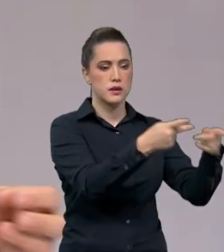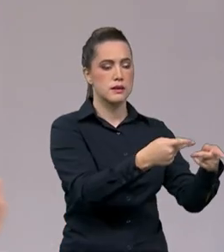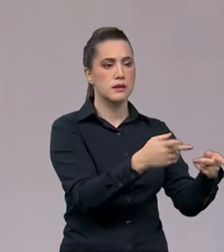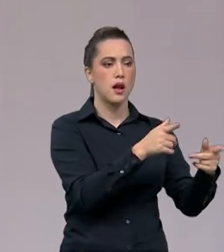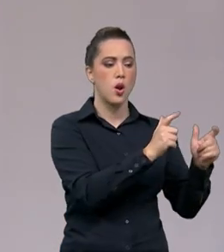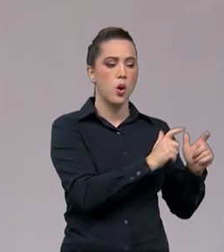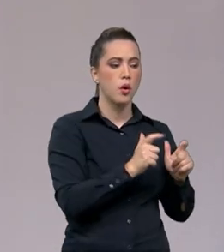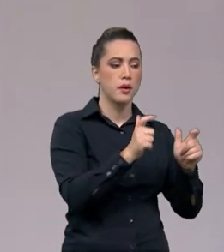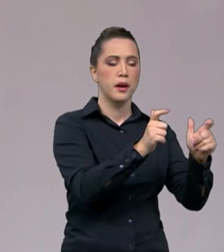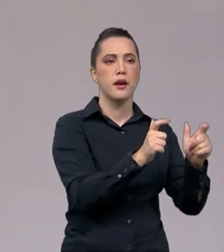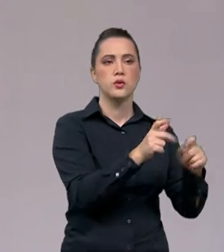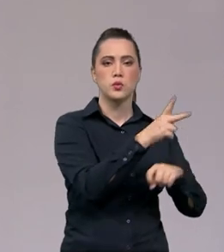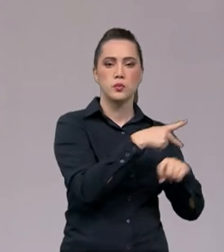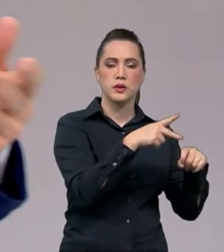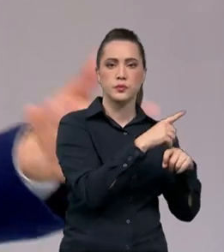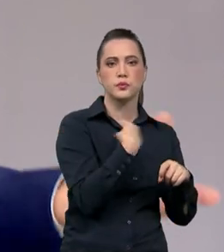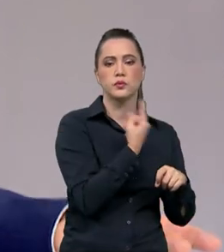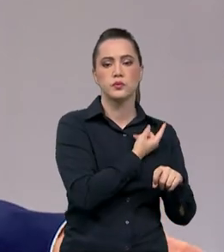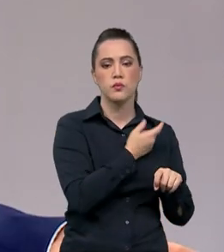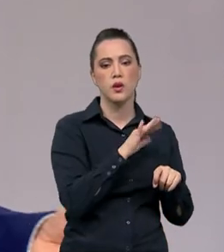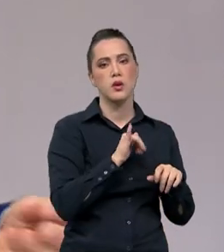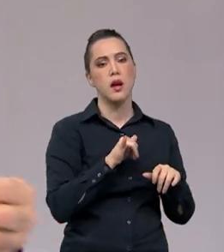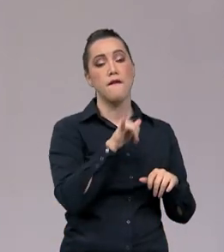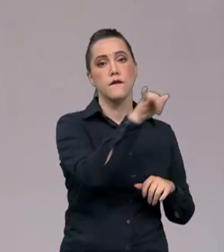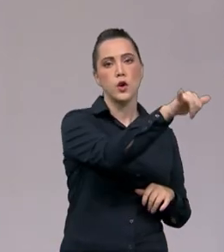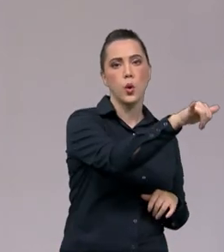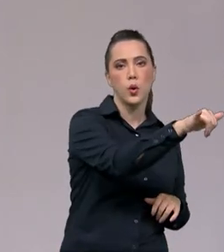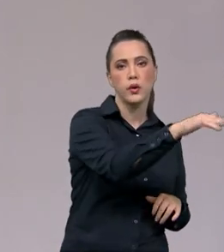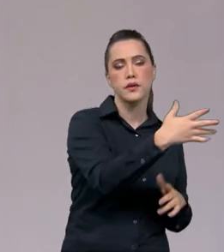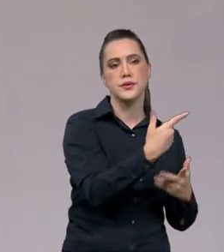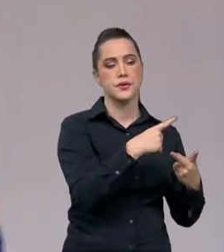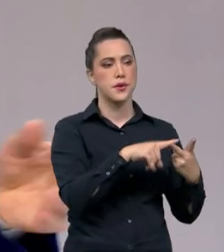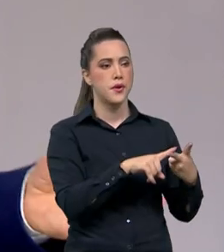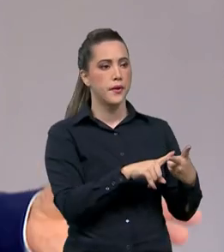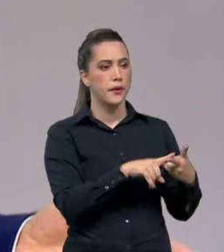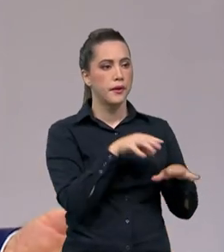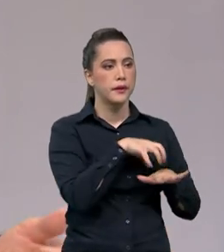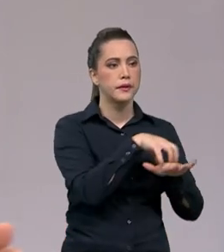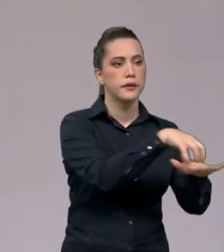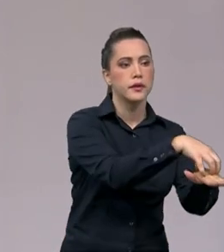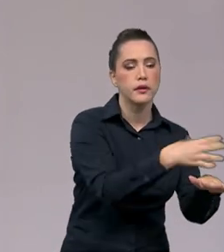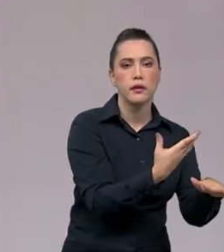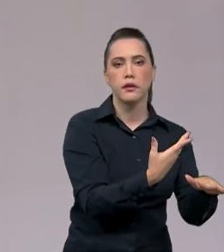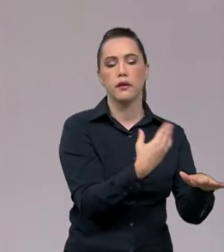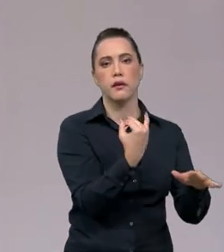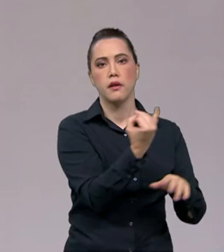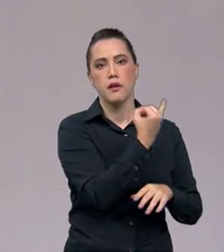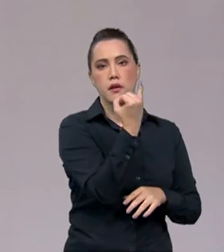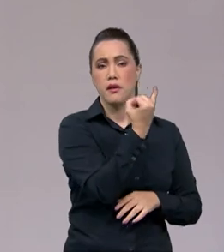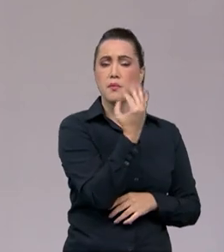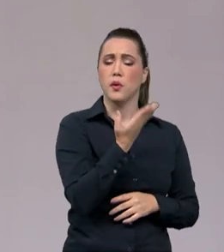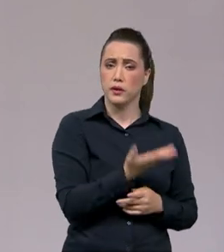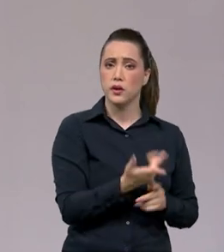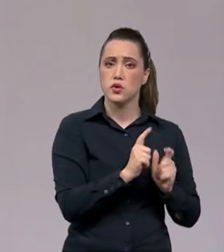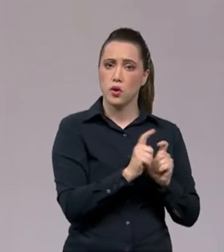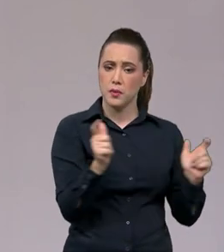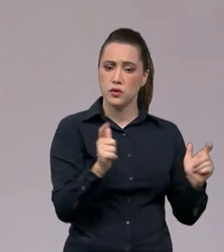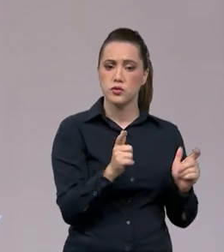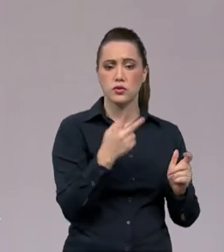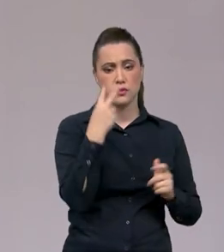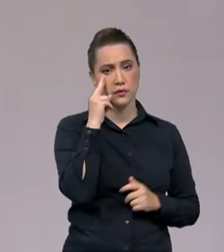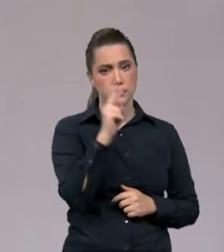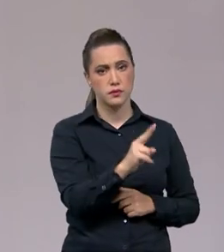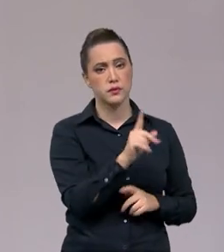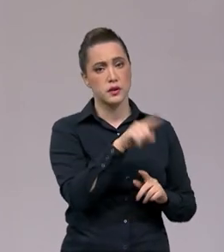tão grande como esse, a nossa malha aérea, por exemplo, seria muito importante que ela fosse mais ampla. O senhor vê dessa forma mesmo